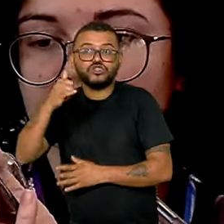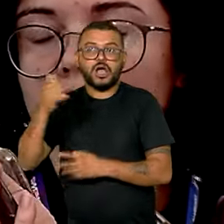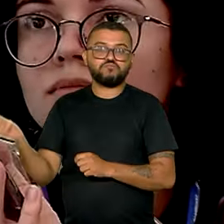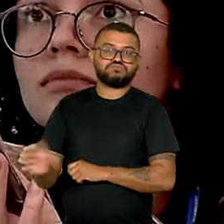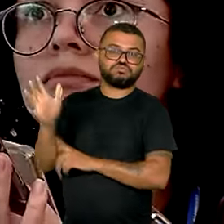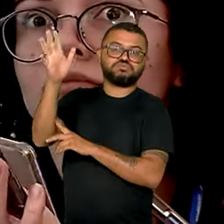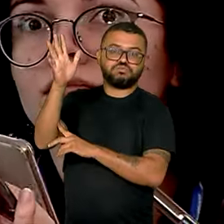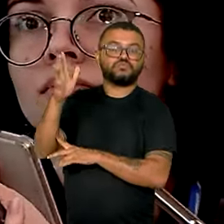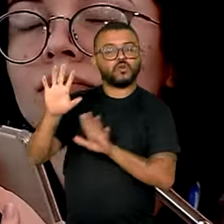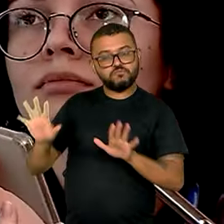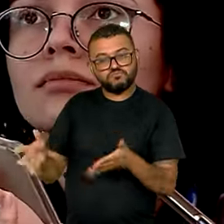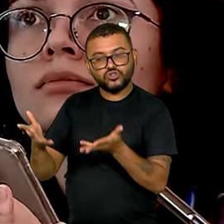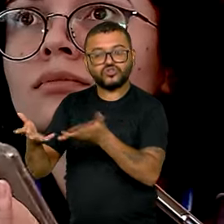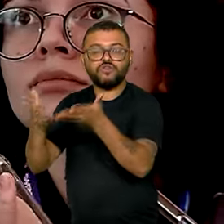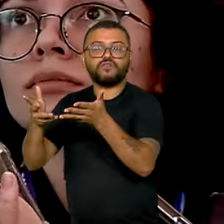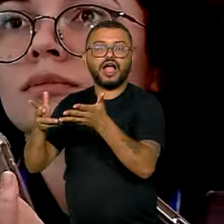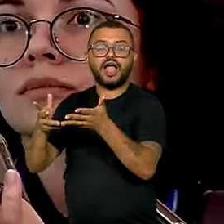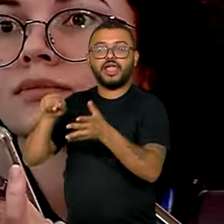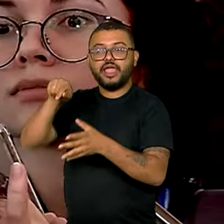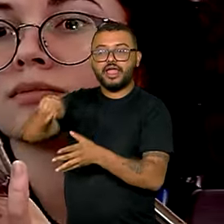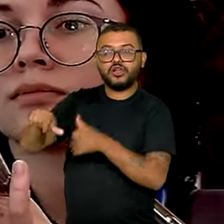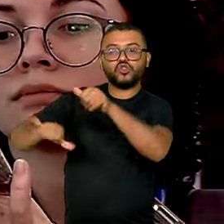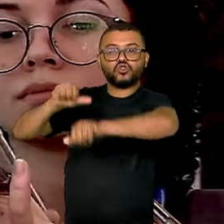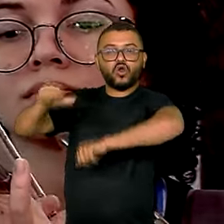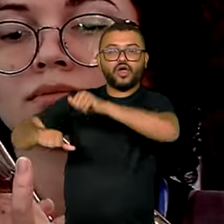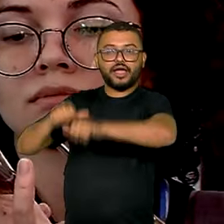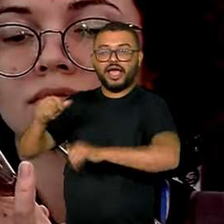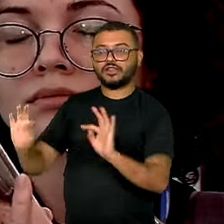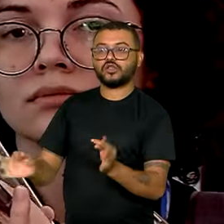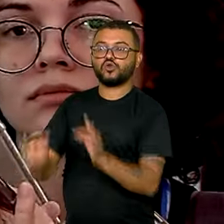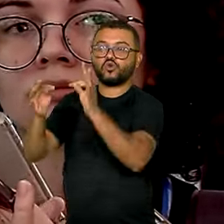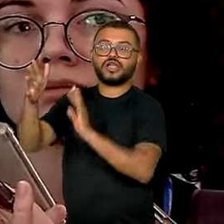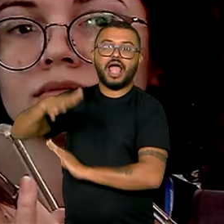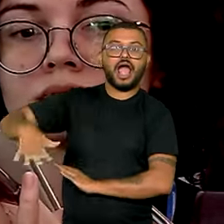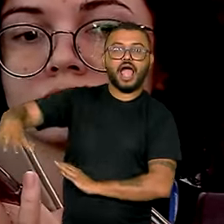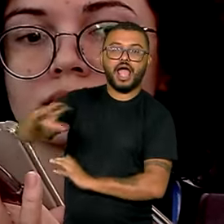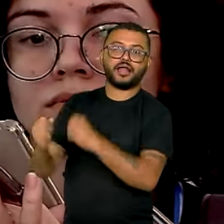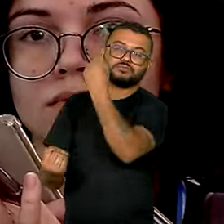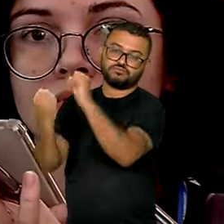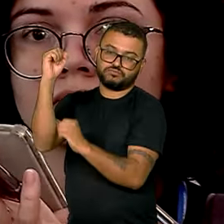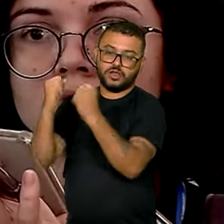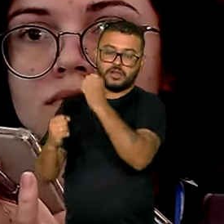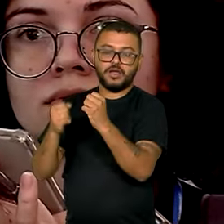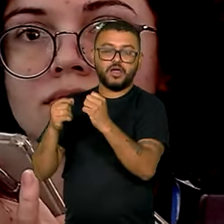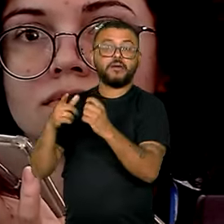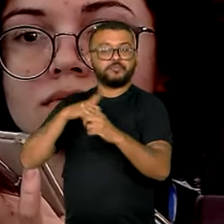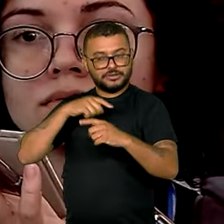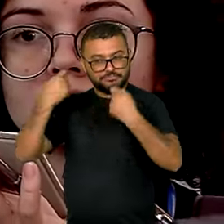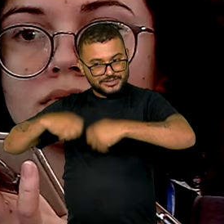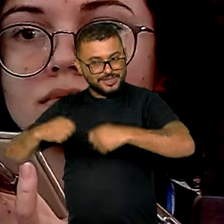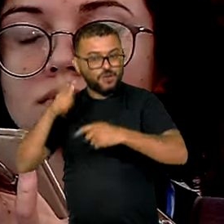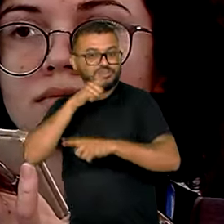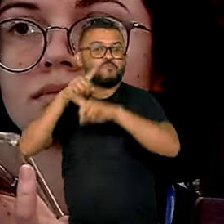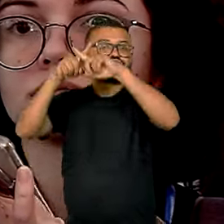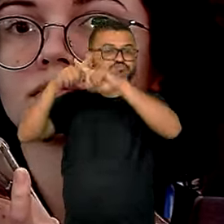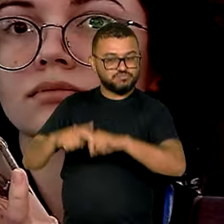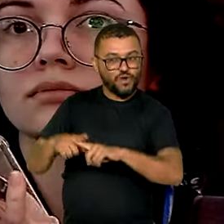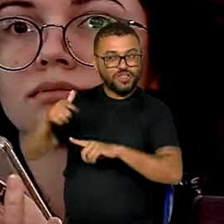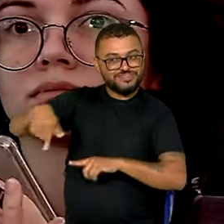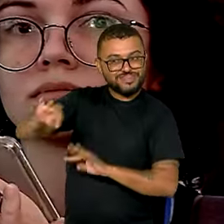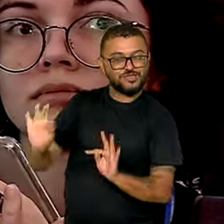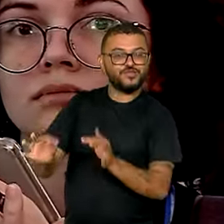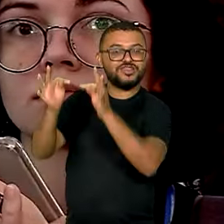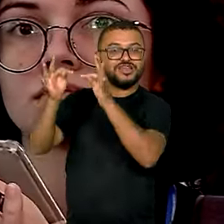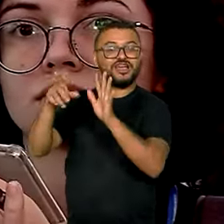estímulo para poder renovar o parque industrial buscando competitividade e